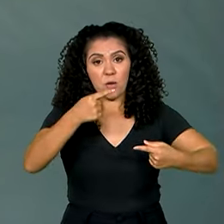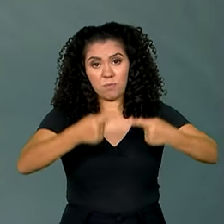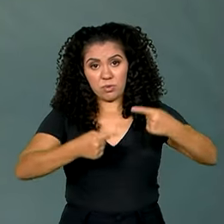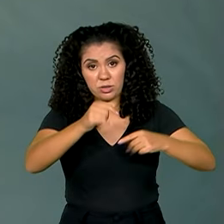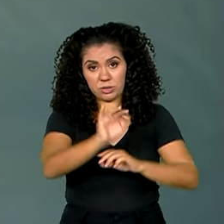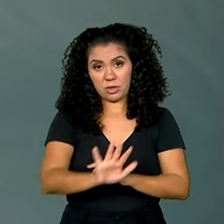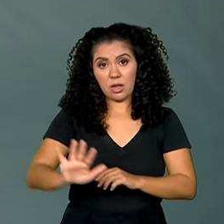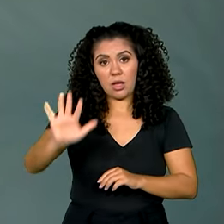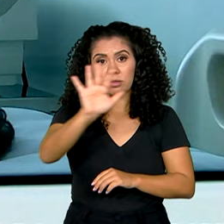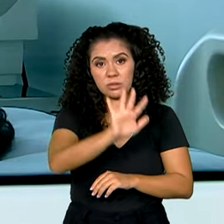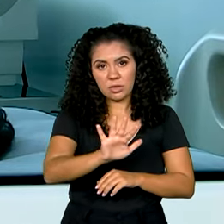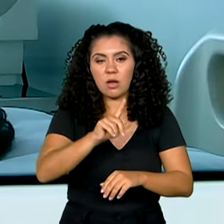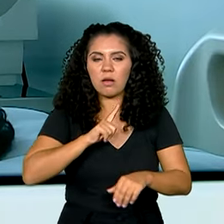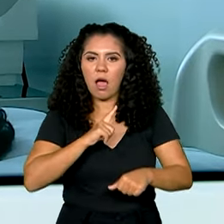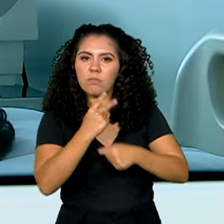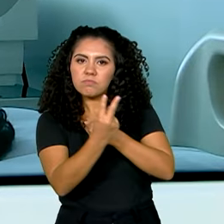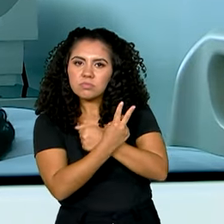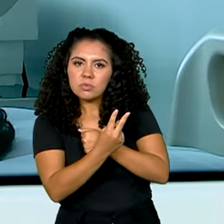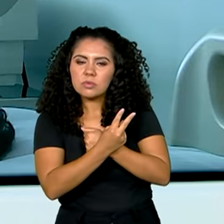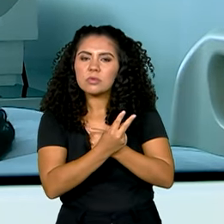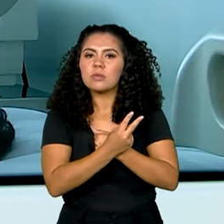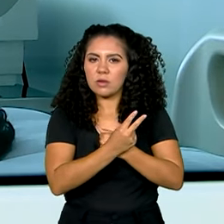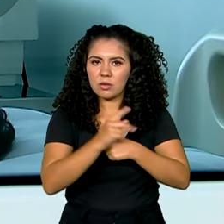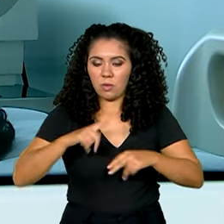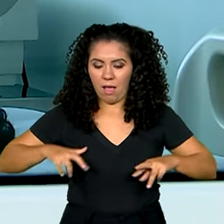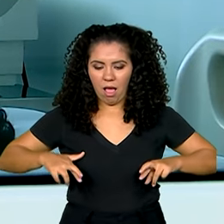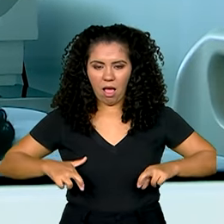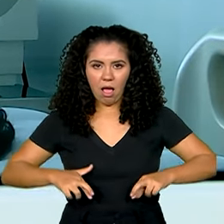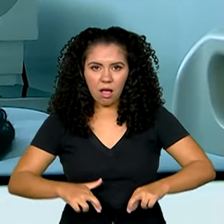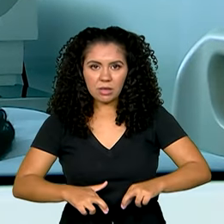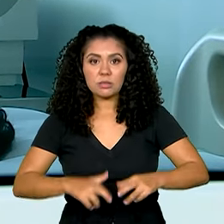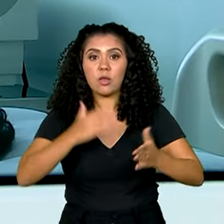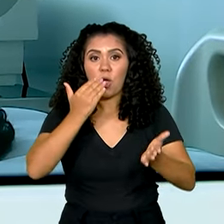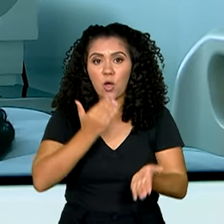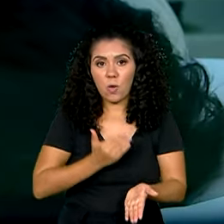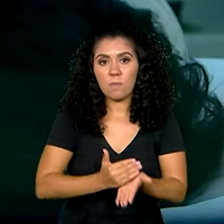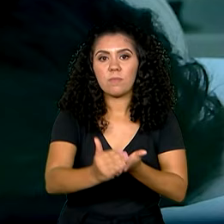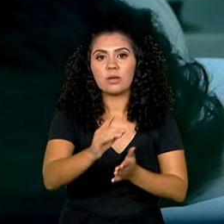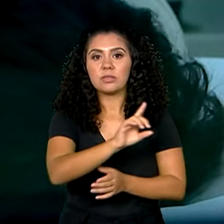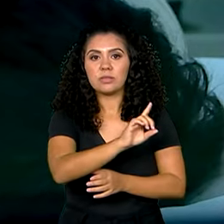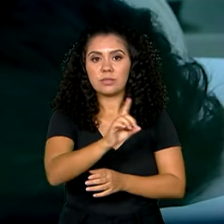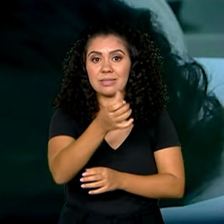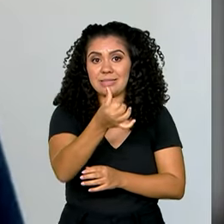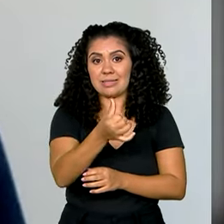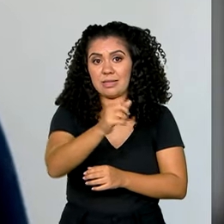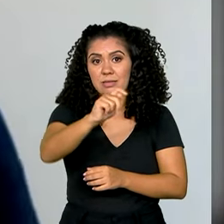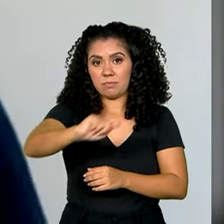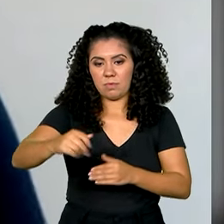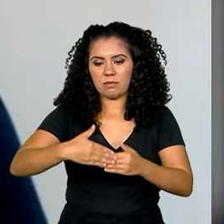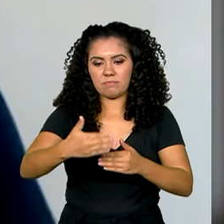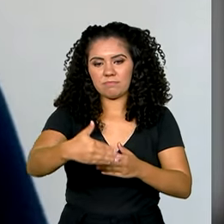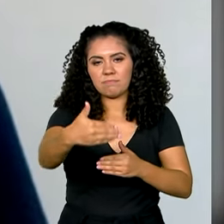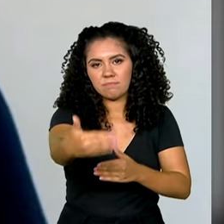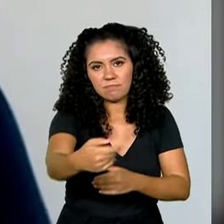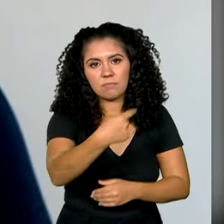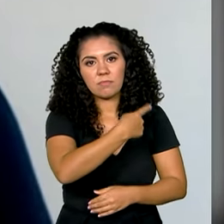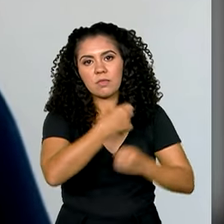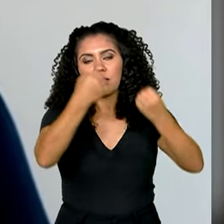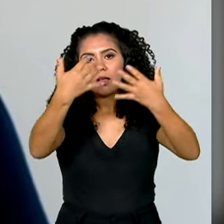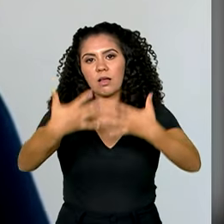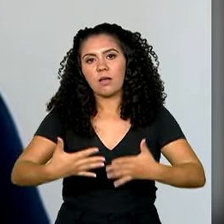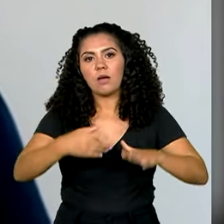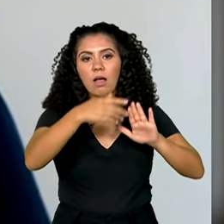Nacional de Prevenção e Controle do Câncer entra em vigor em seis meses. A política tem, enquanto